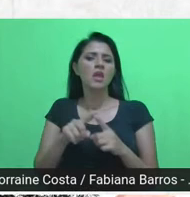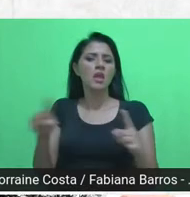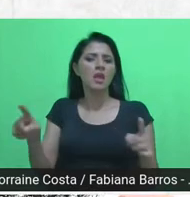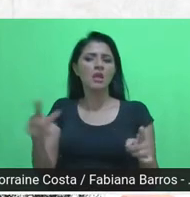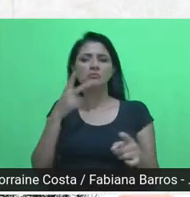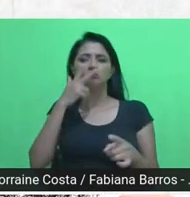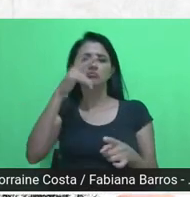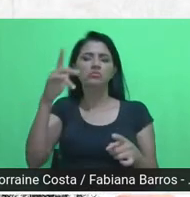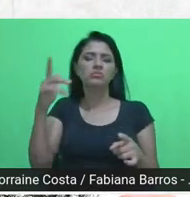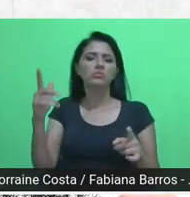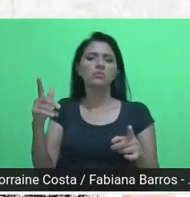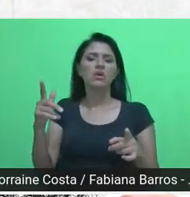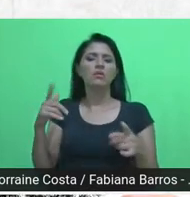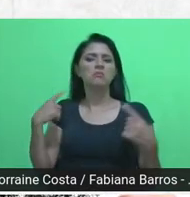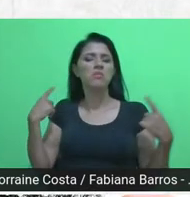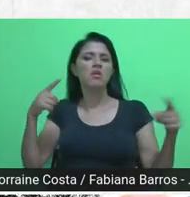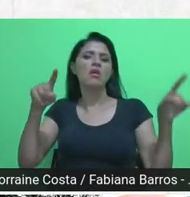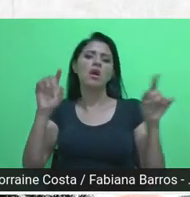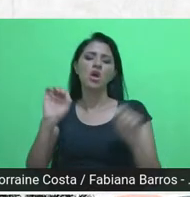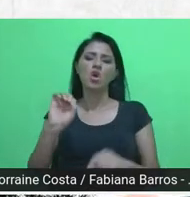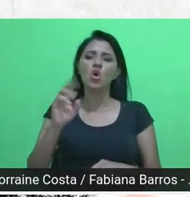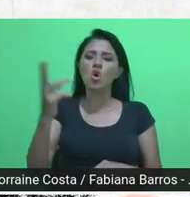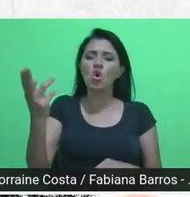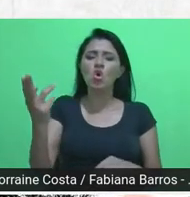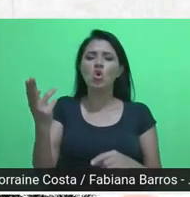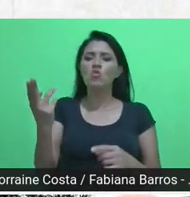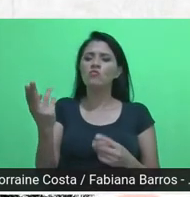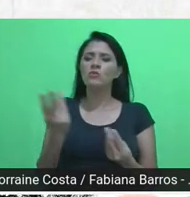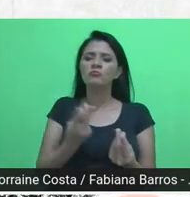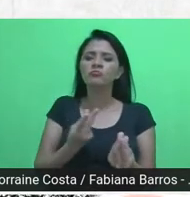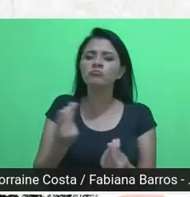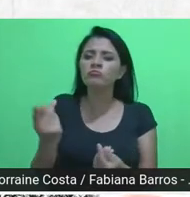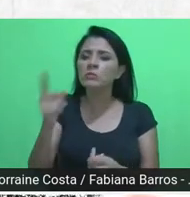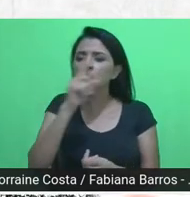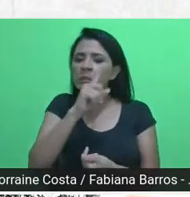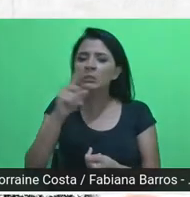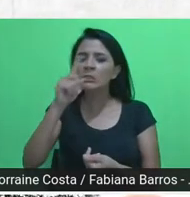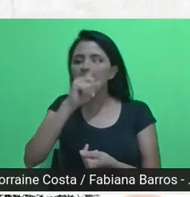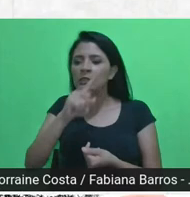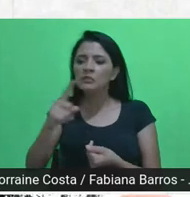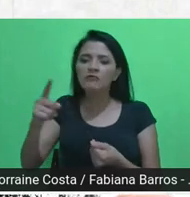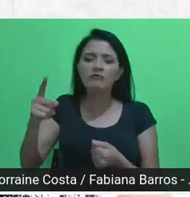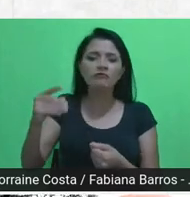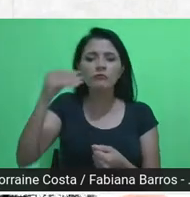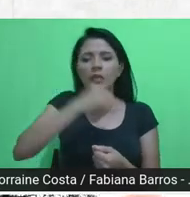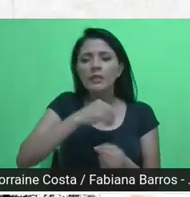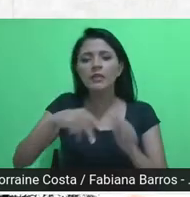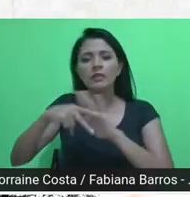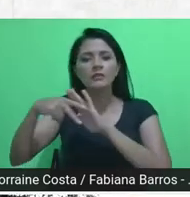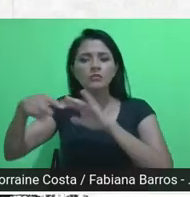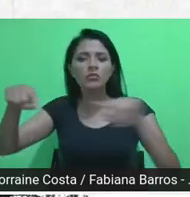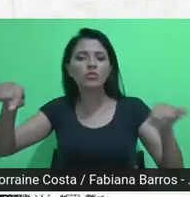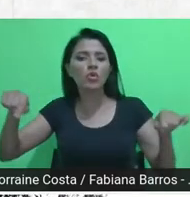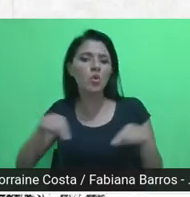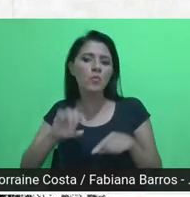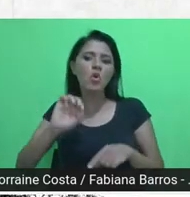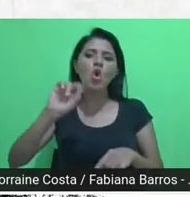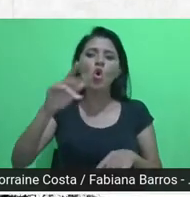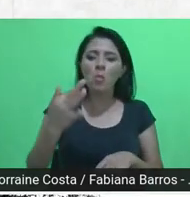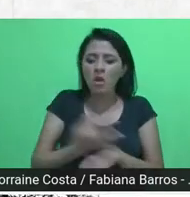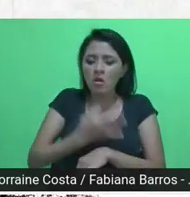ou como uma vulnerabilidade do território ou mesmo como uma resiliência?